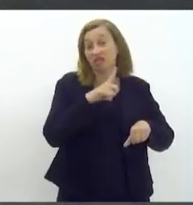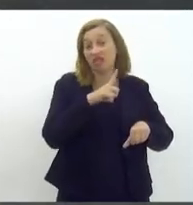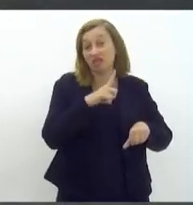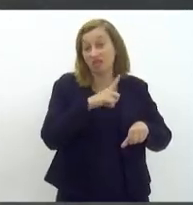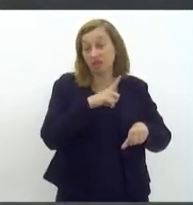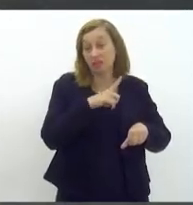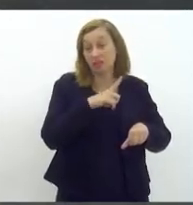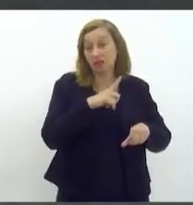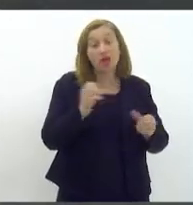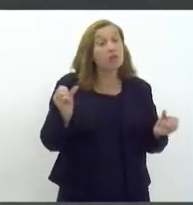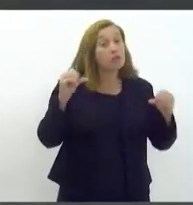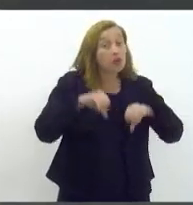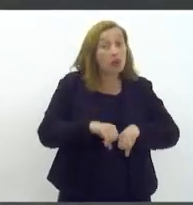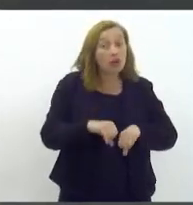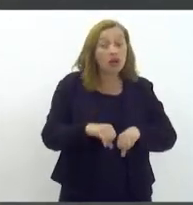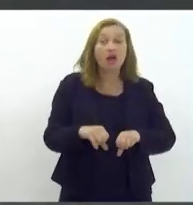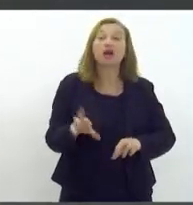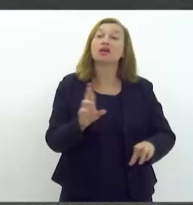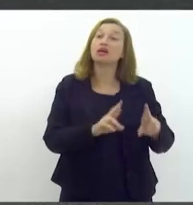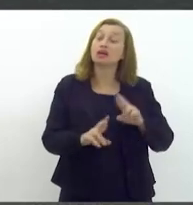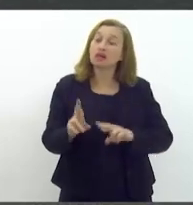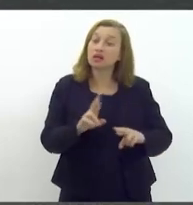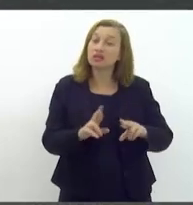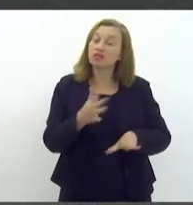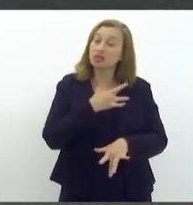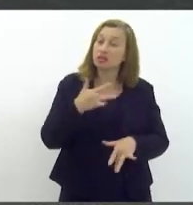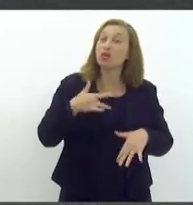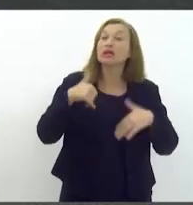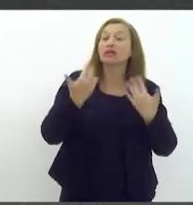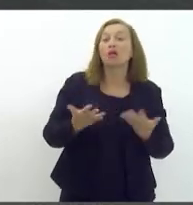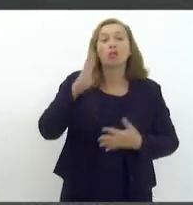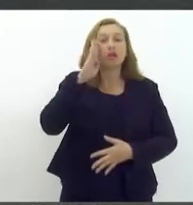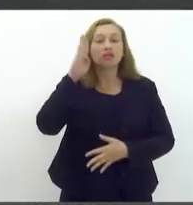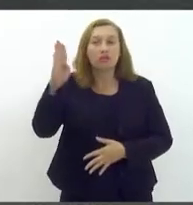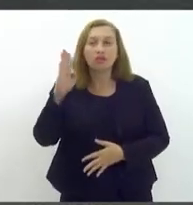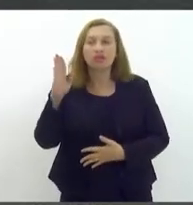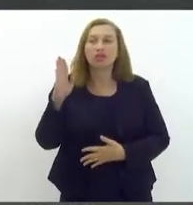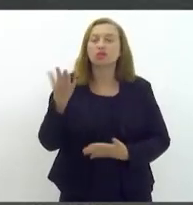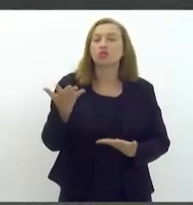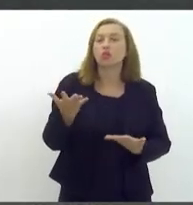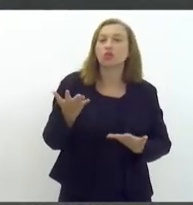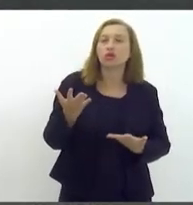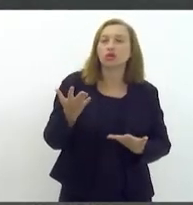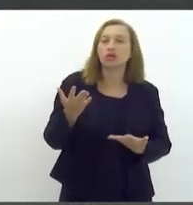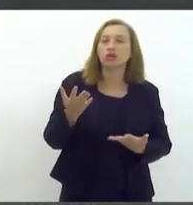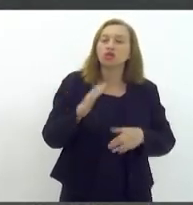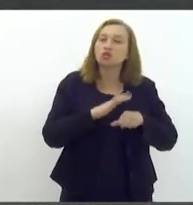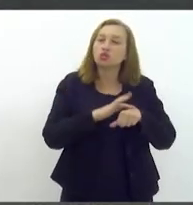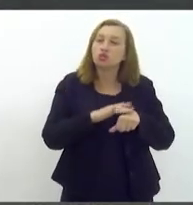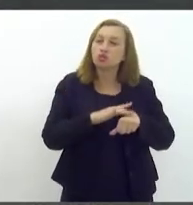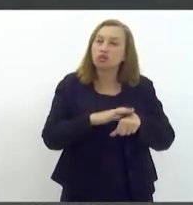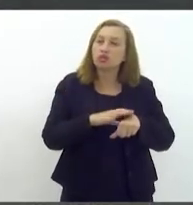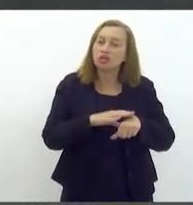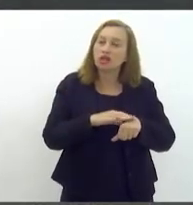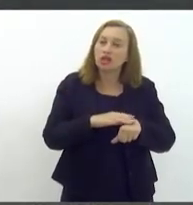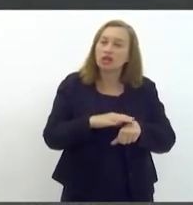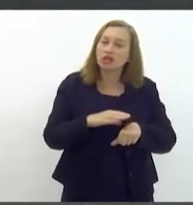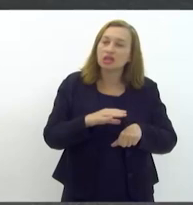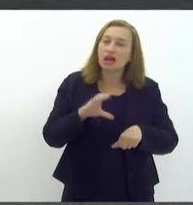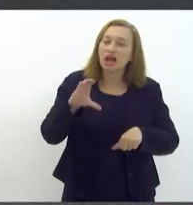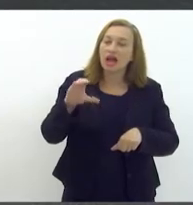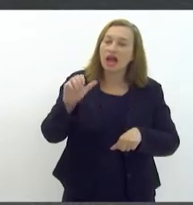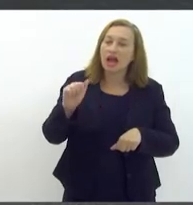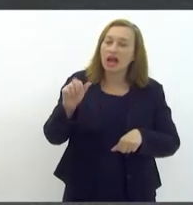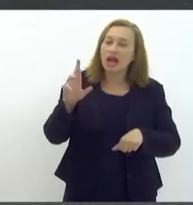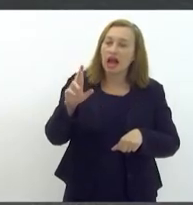as questões relativas à saúde, principalmente no que se trata das doenças cardiovasculares e